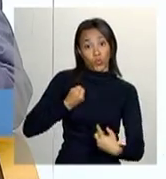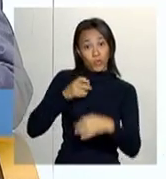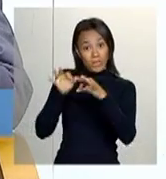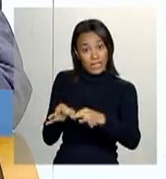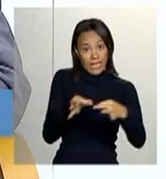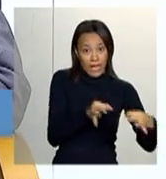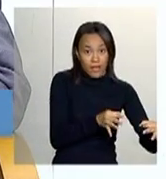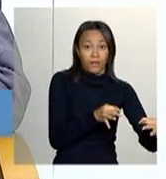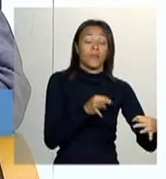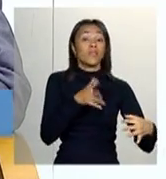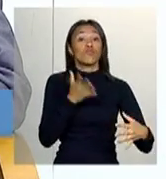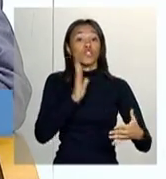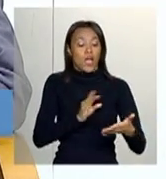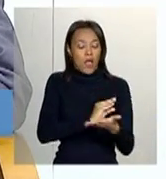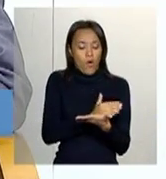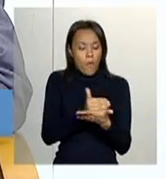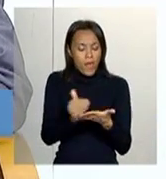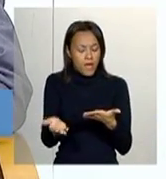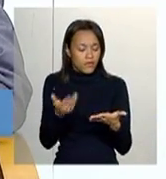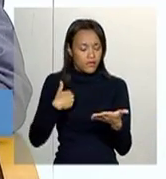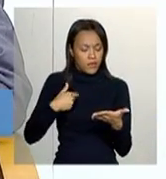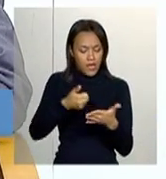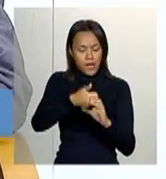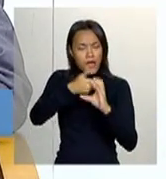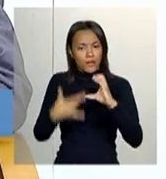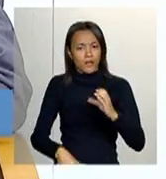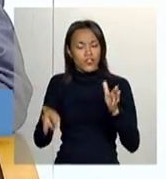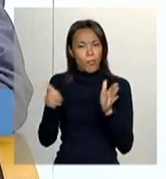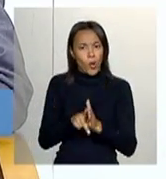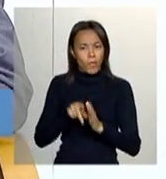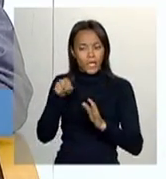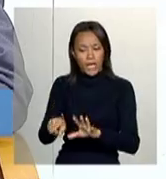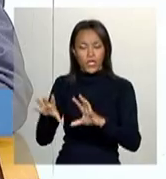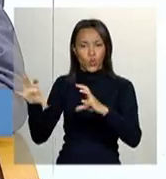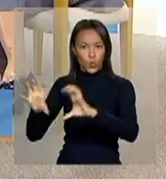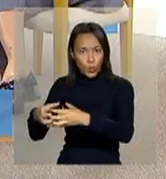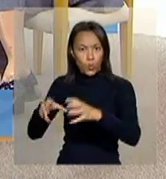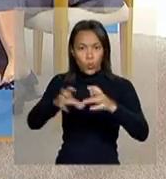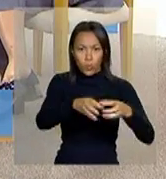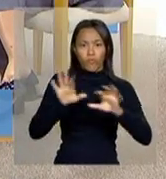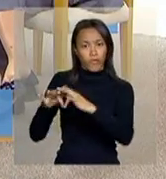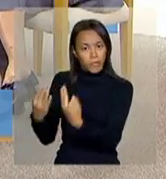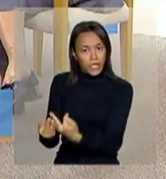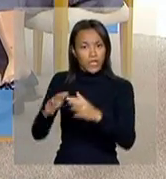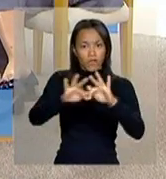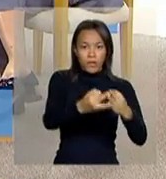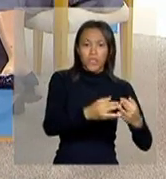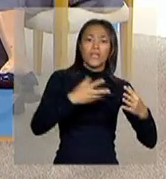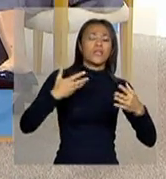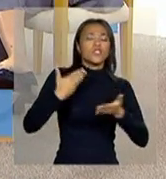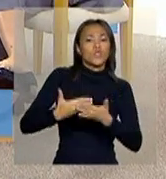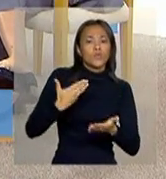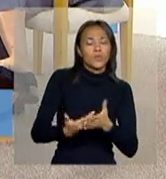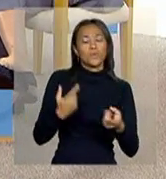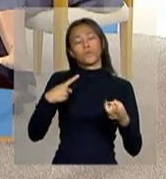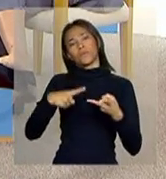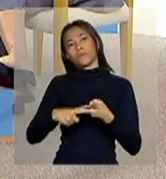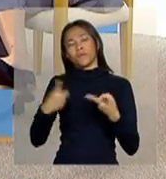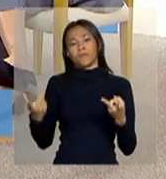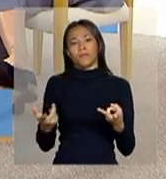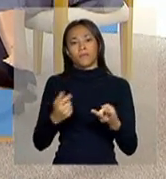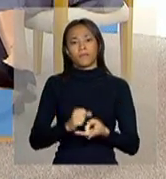ele já começa a associar determinadas características que ele já coletou, daquela família, da escolaridade, do